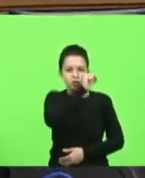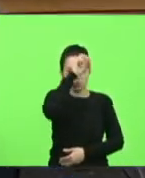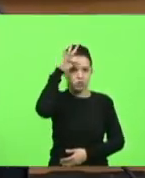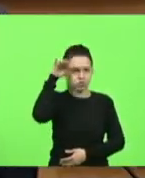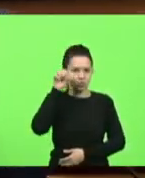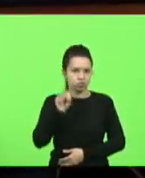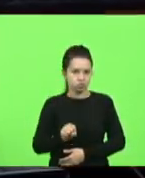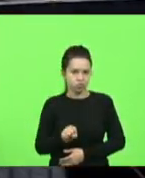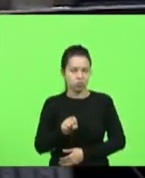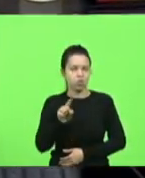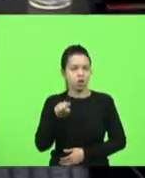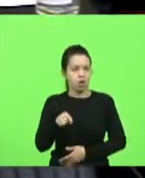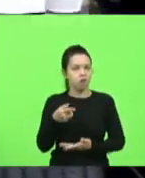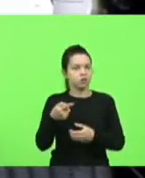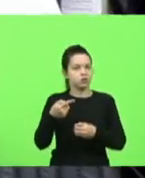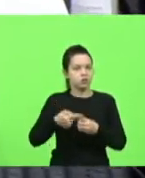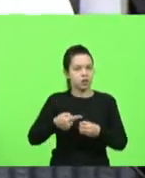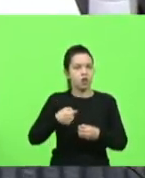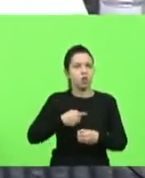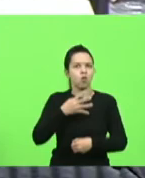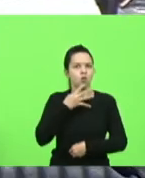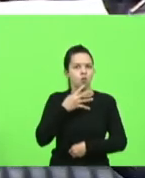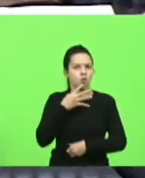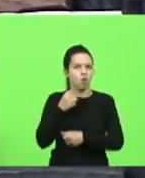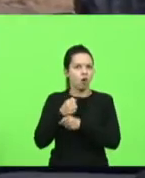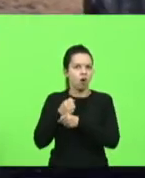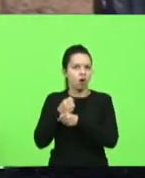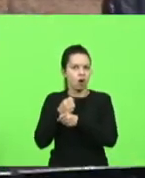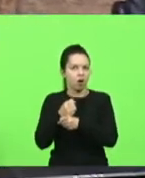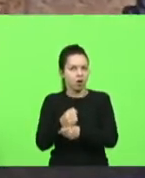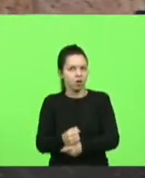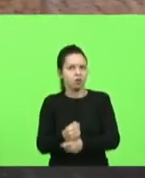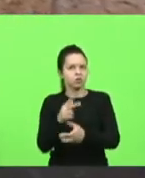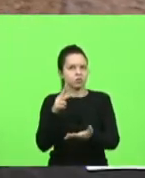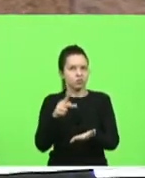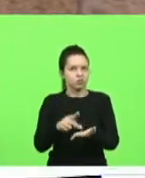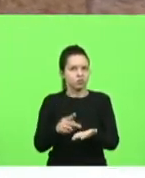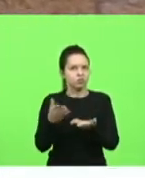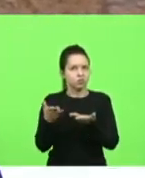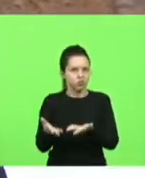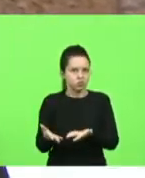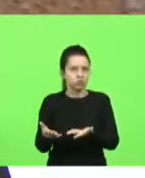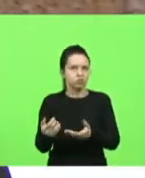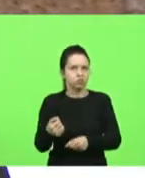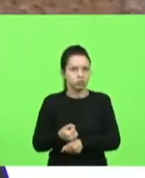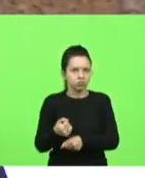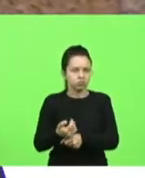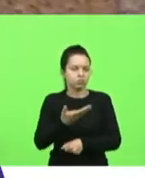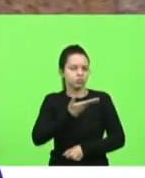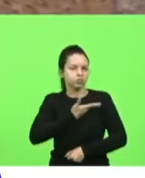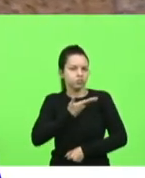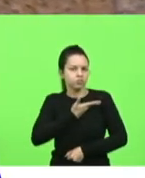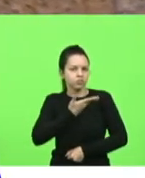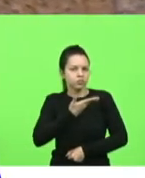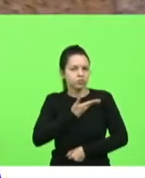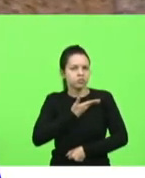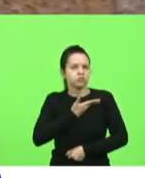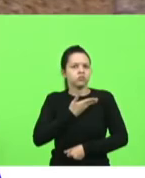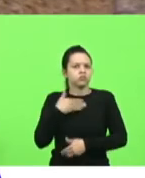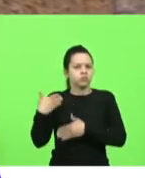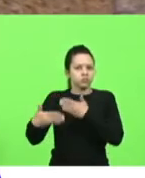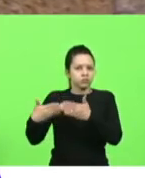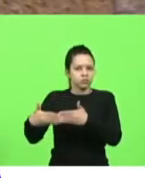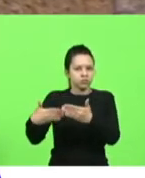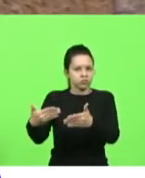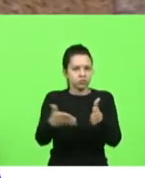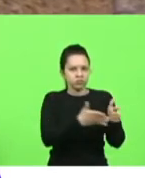Francisco é uma cidade que eu conheço há muitos e muitos anos mesmo e ali construí amizades que duram durante todo esse tempo que eu